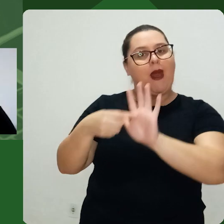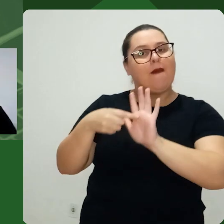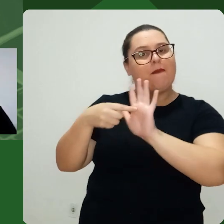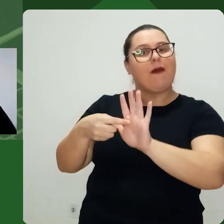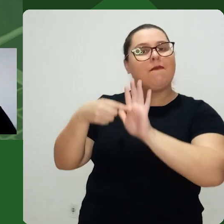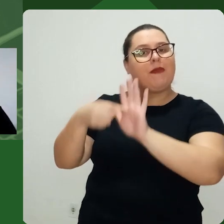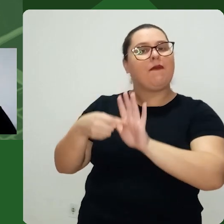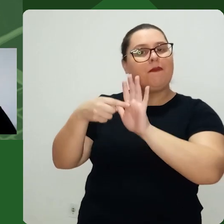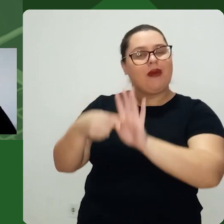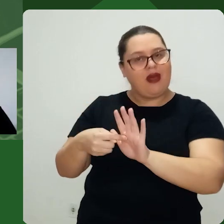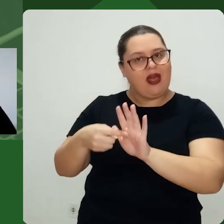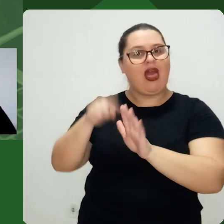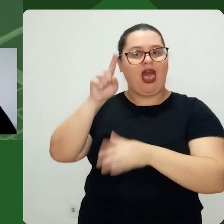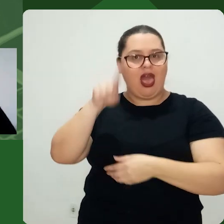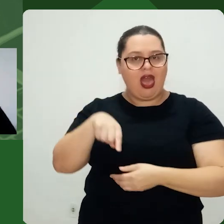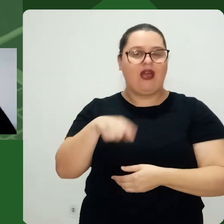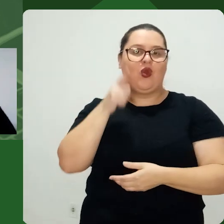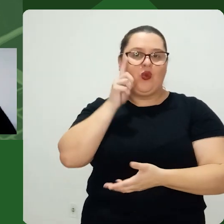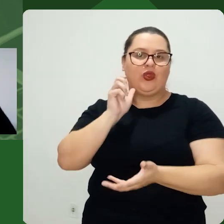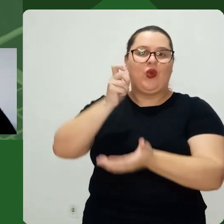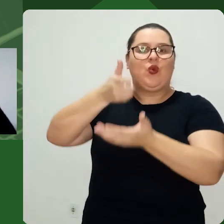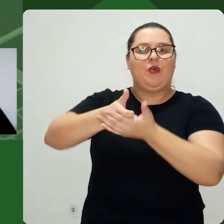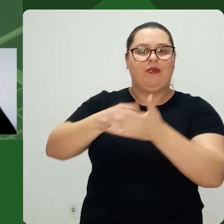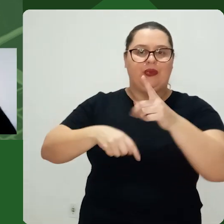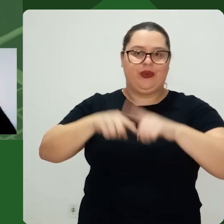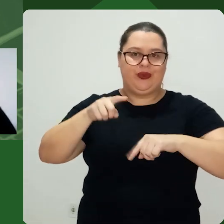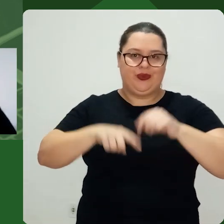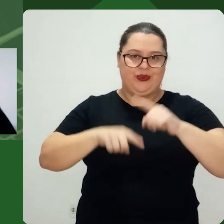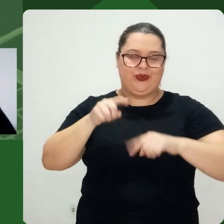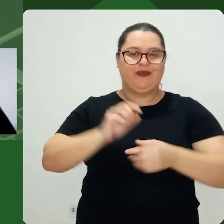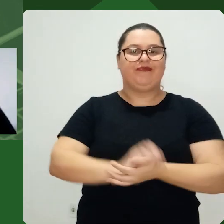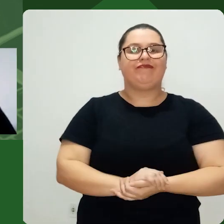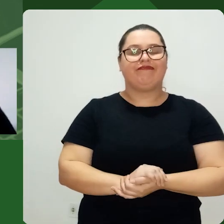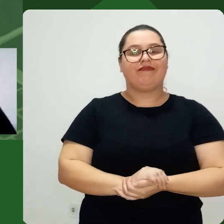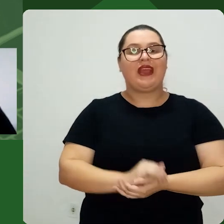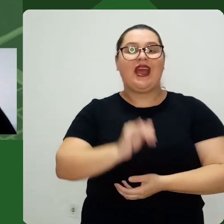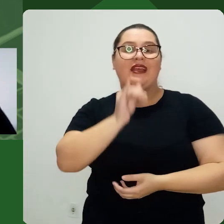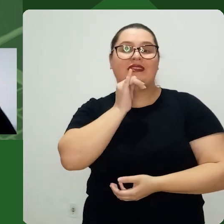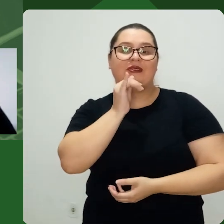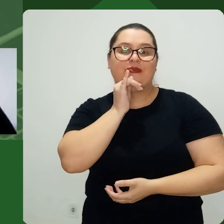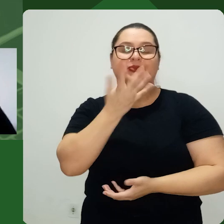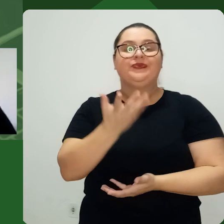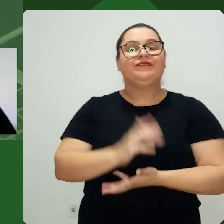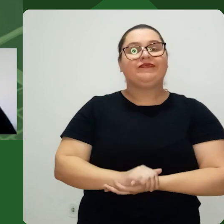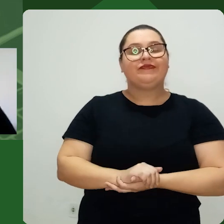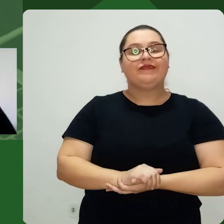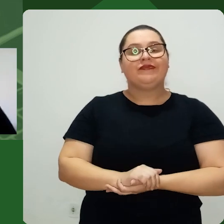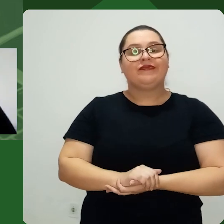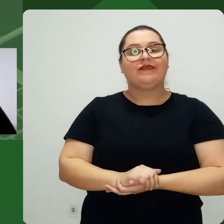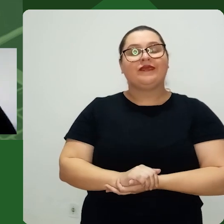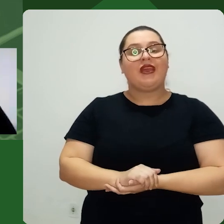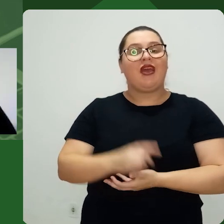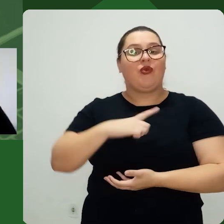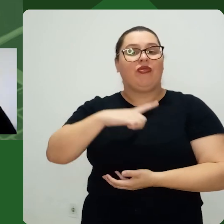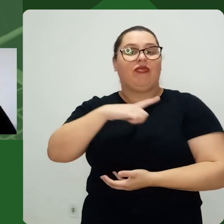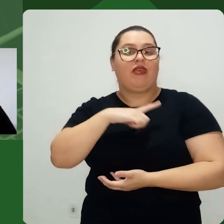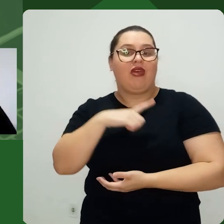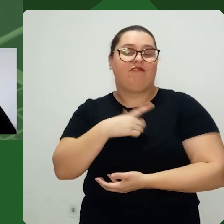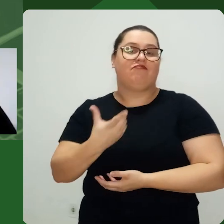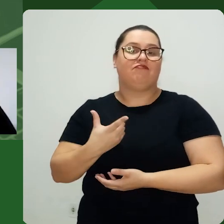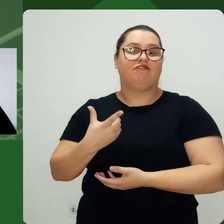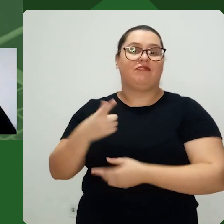De tudo aquilo que eu tenho Que é custo dispendido Para eu conseguir comprar Aquele produto Então eu tenho que pensar